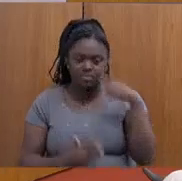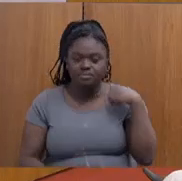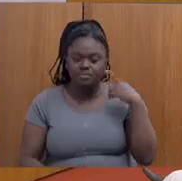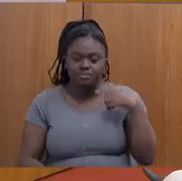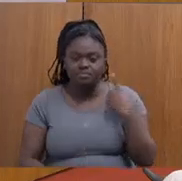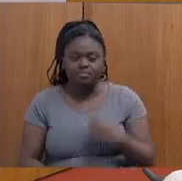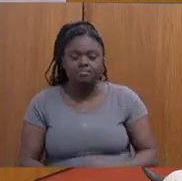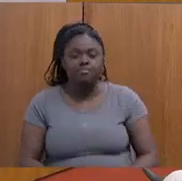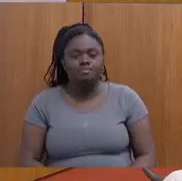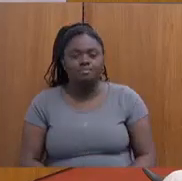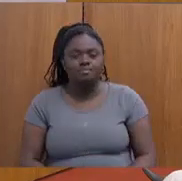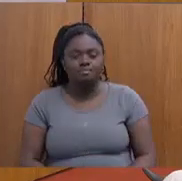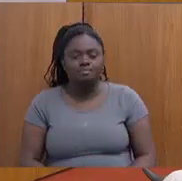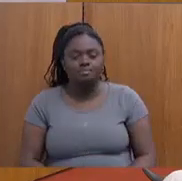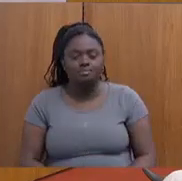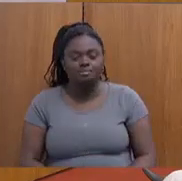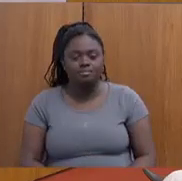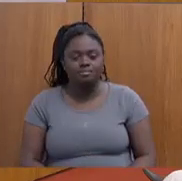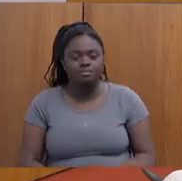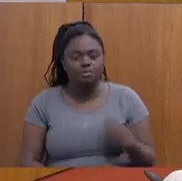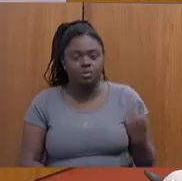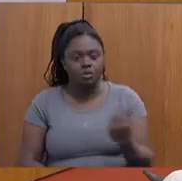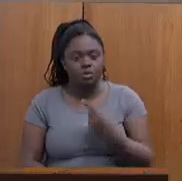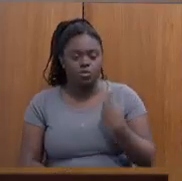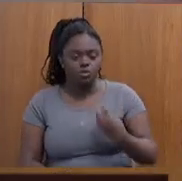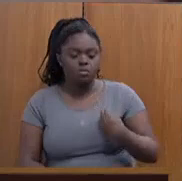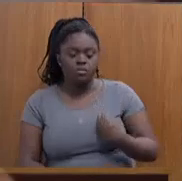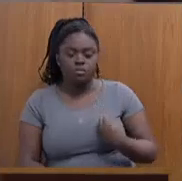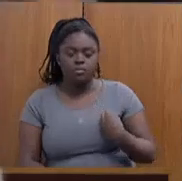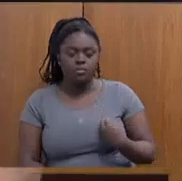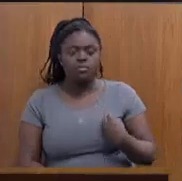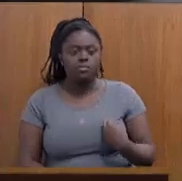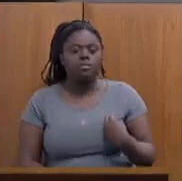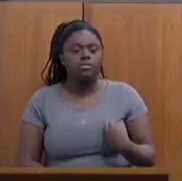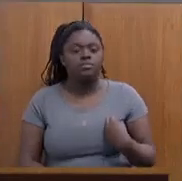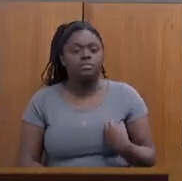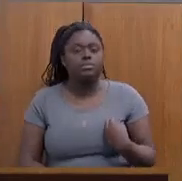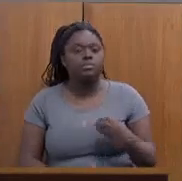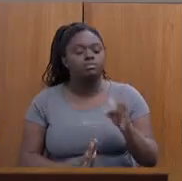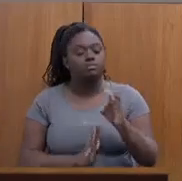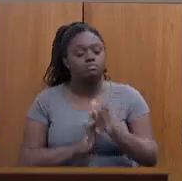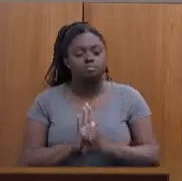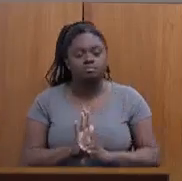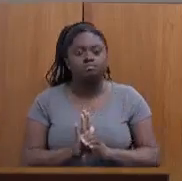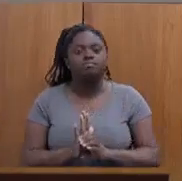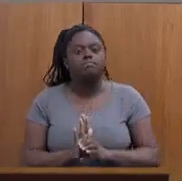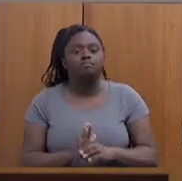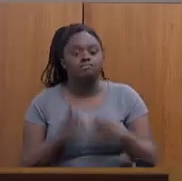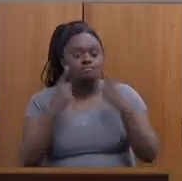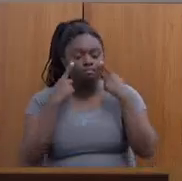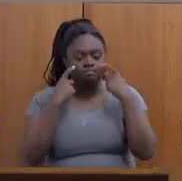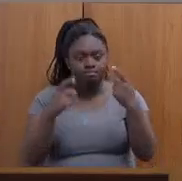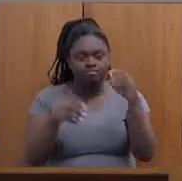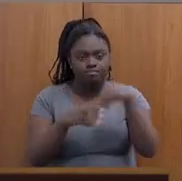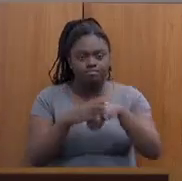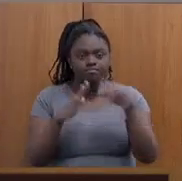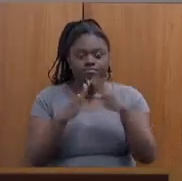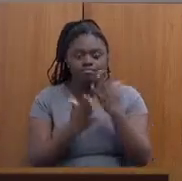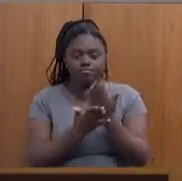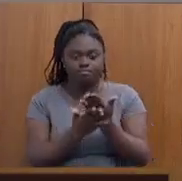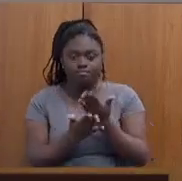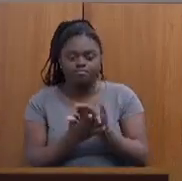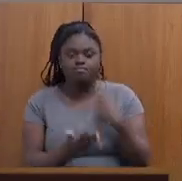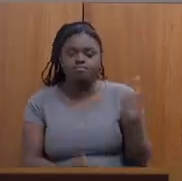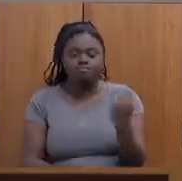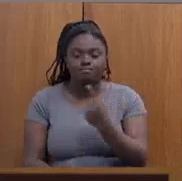Deputada, nós fazemos parte da comissão que acompanha essa questão da violência nas escolas. E nós estamos tratando de